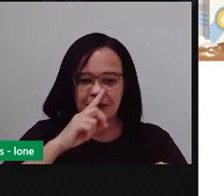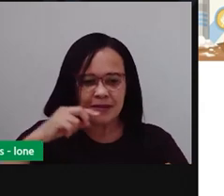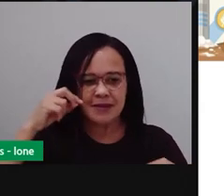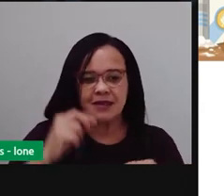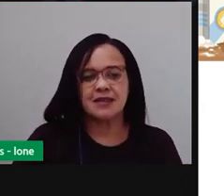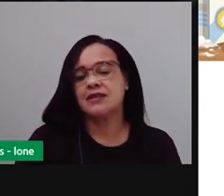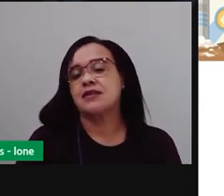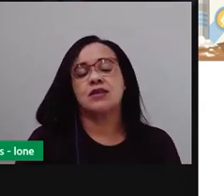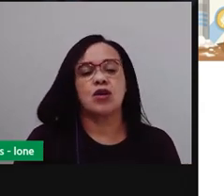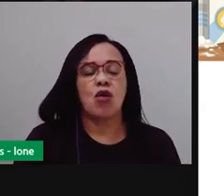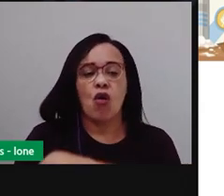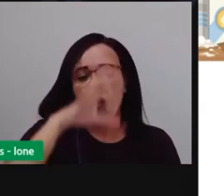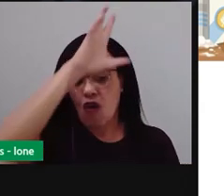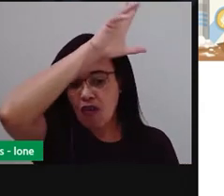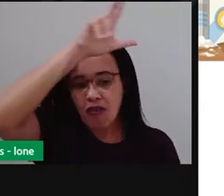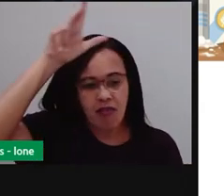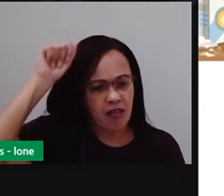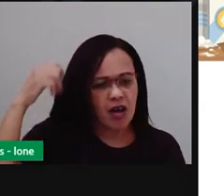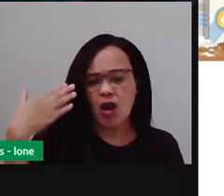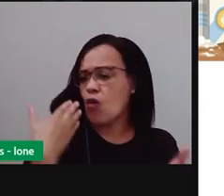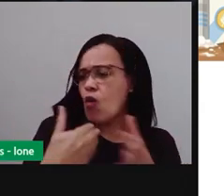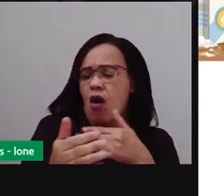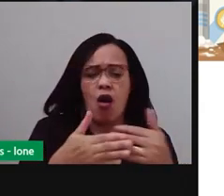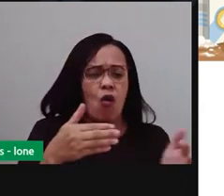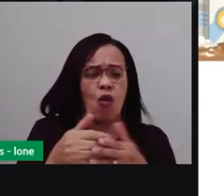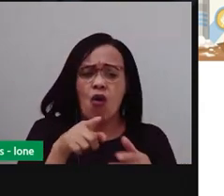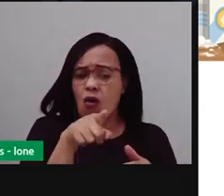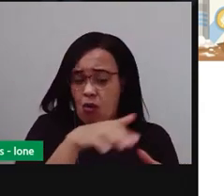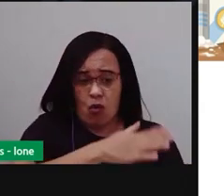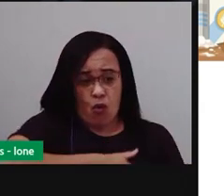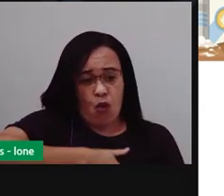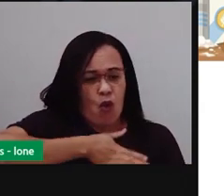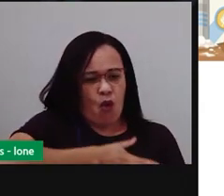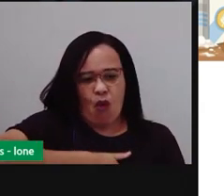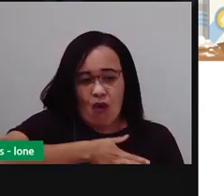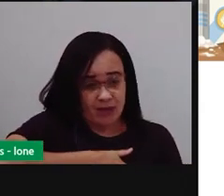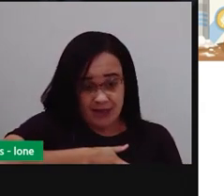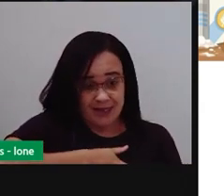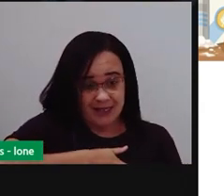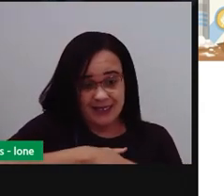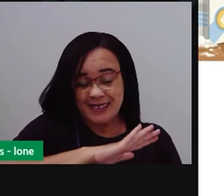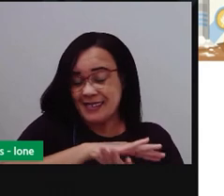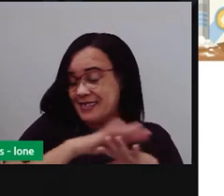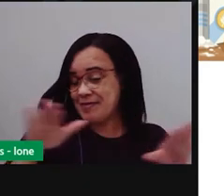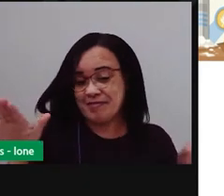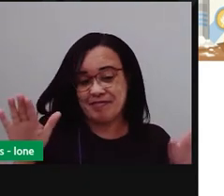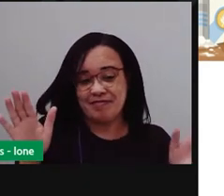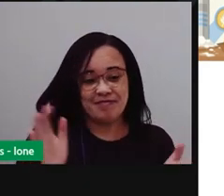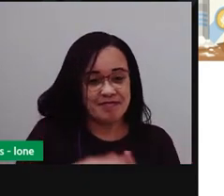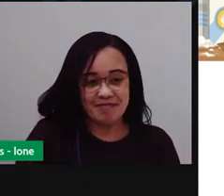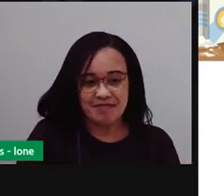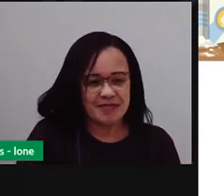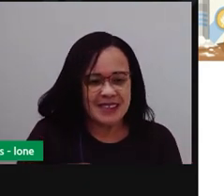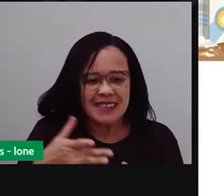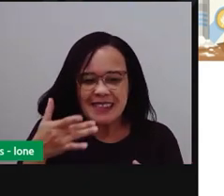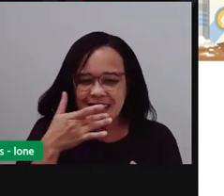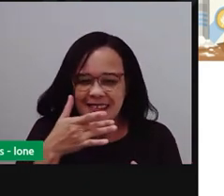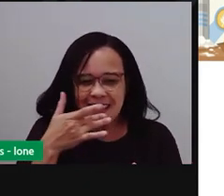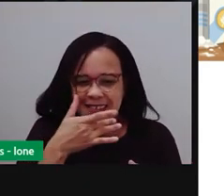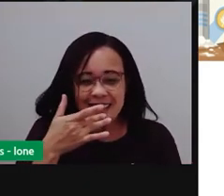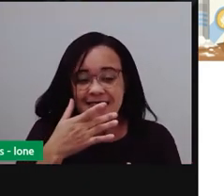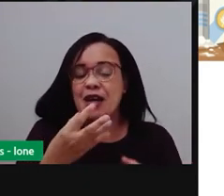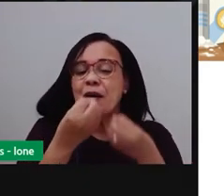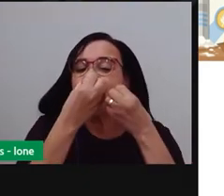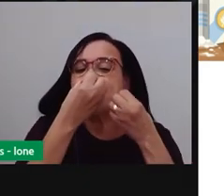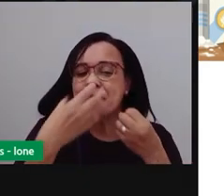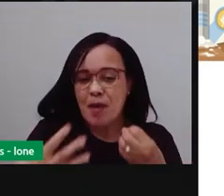ou frango ou outro recheio que você goste. O cuscuse é uma receita multidinâmica e você